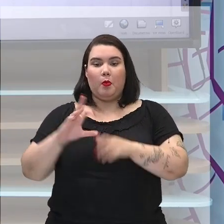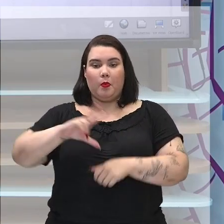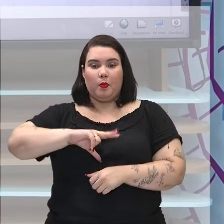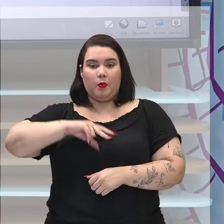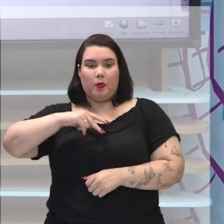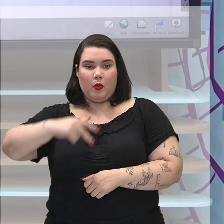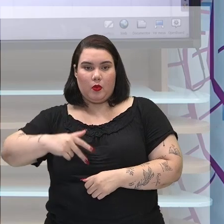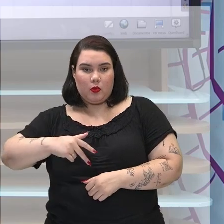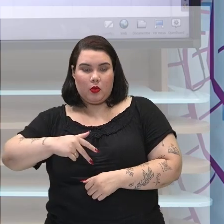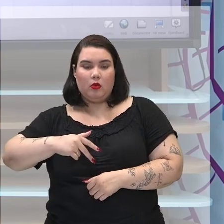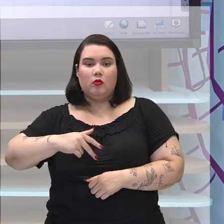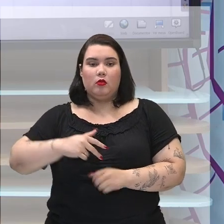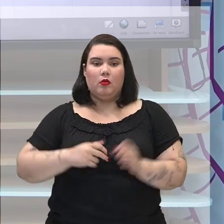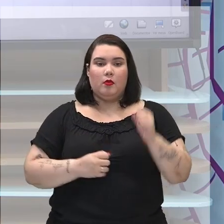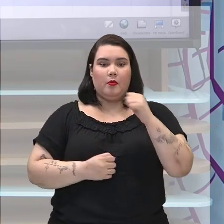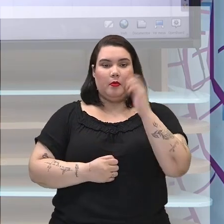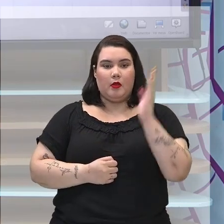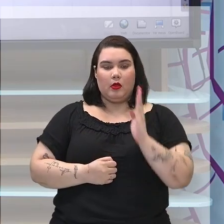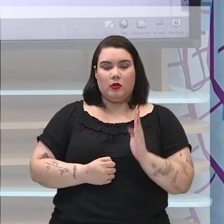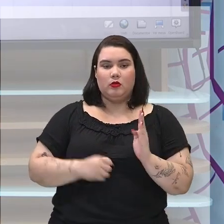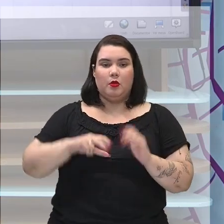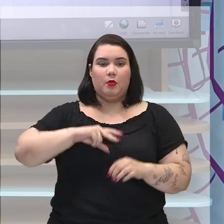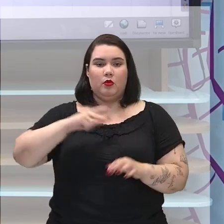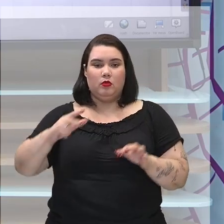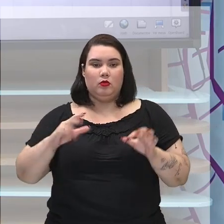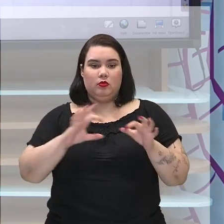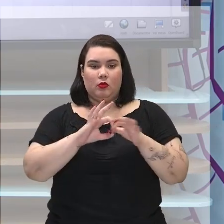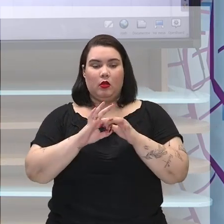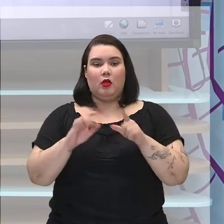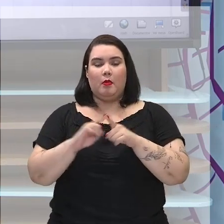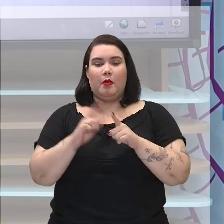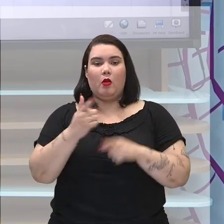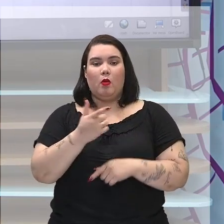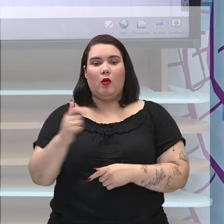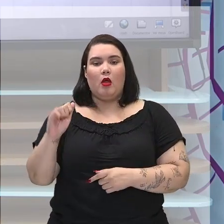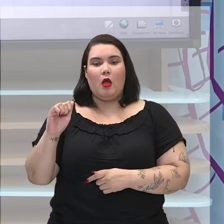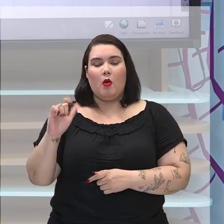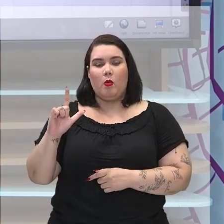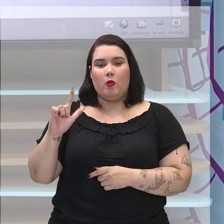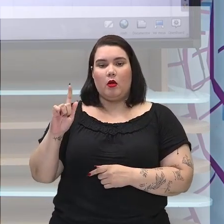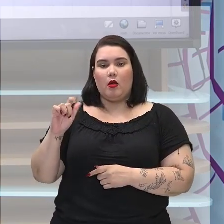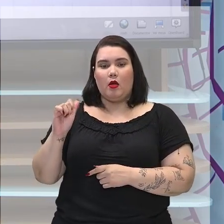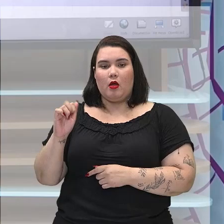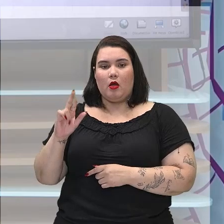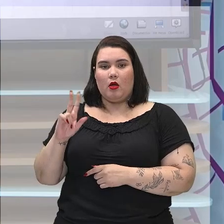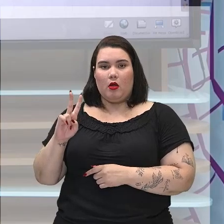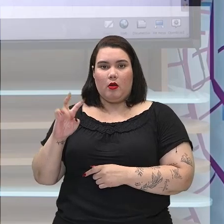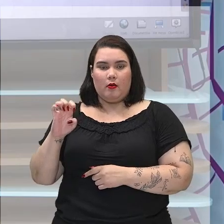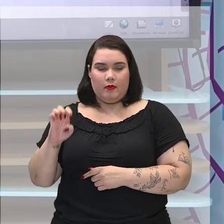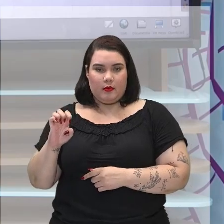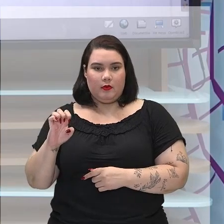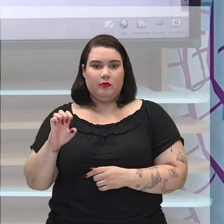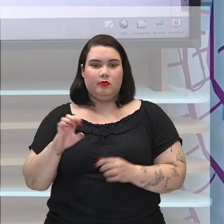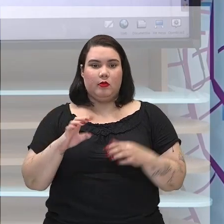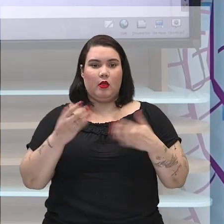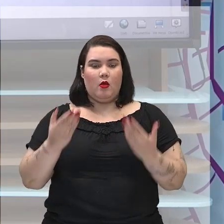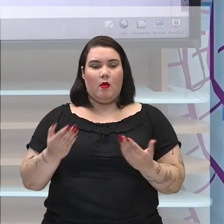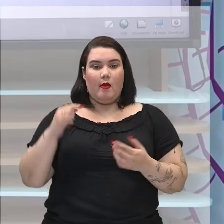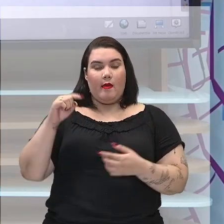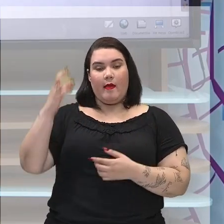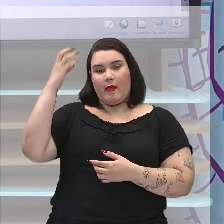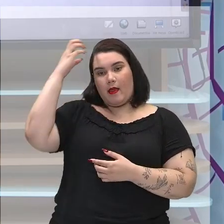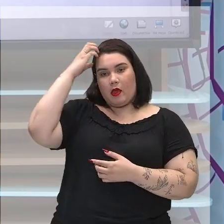Reino né Brasil Portugal e Algarves então sendo assim ele é o rei de três